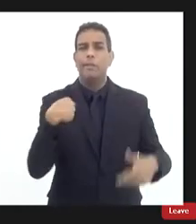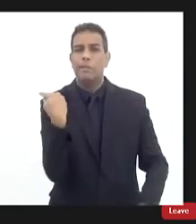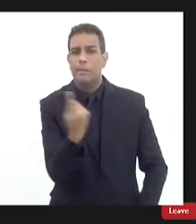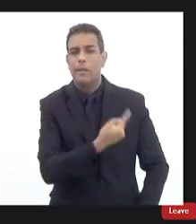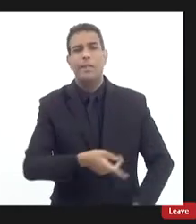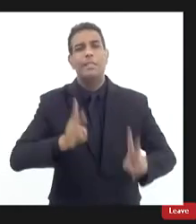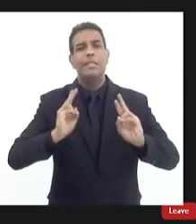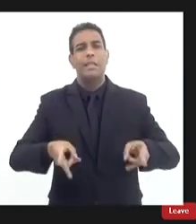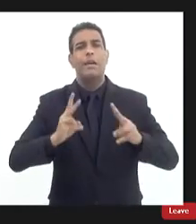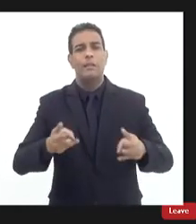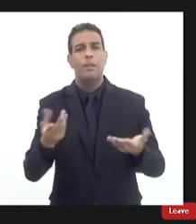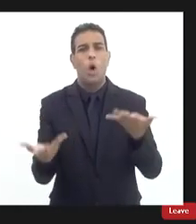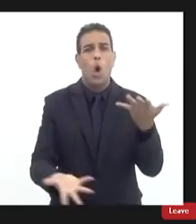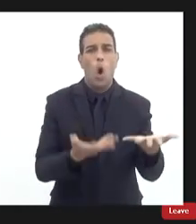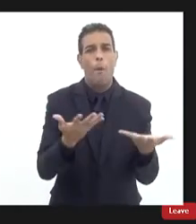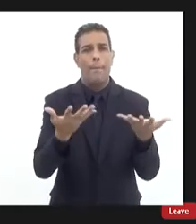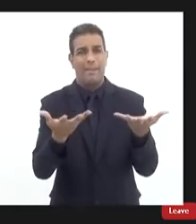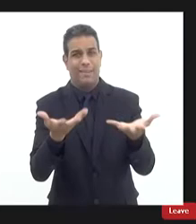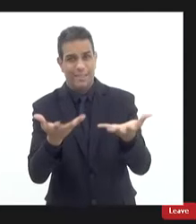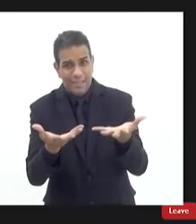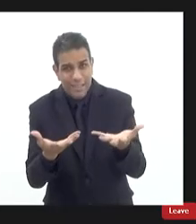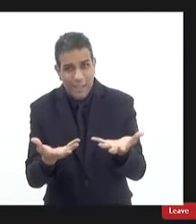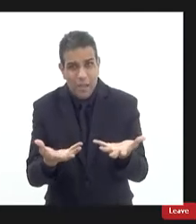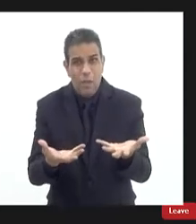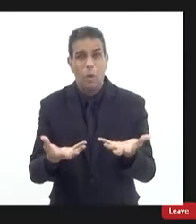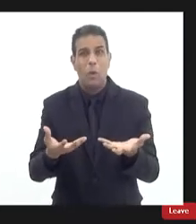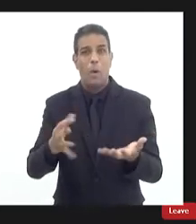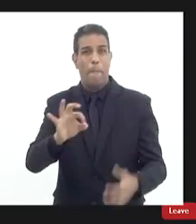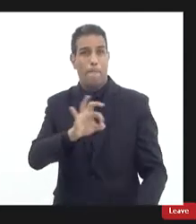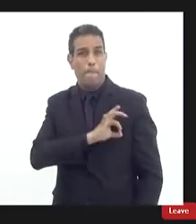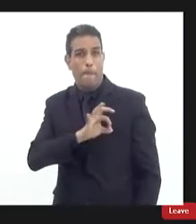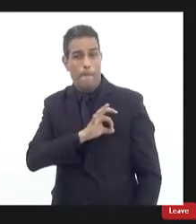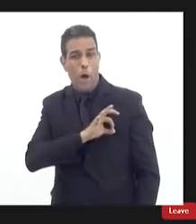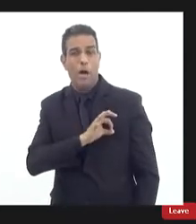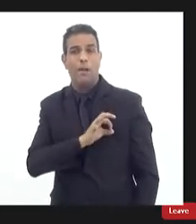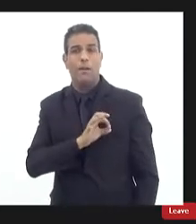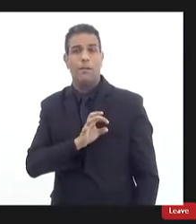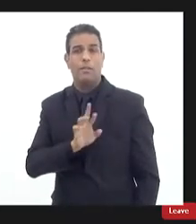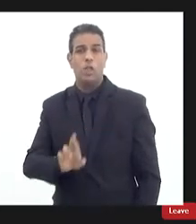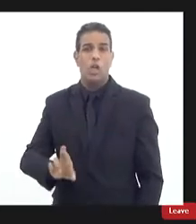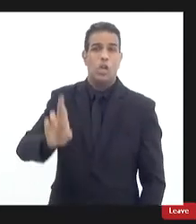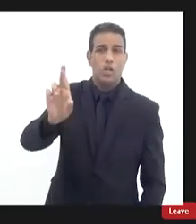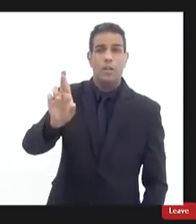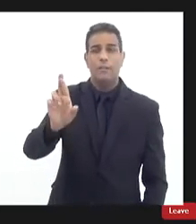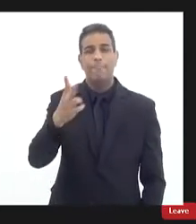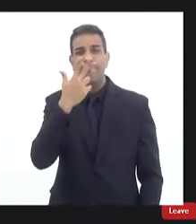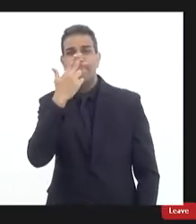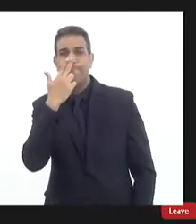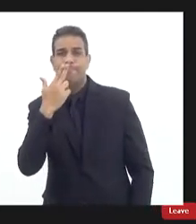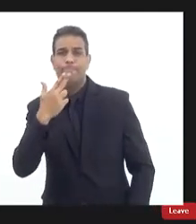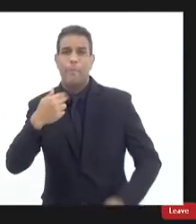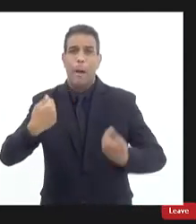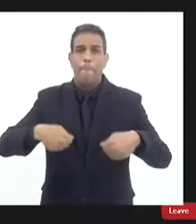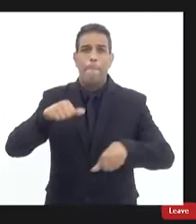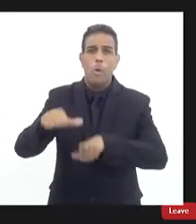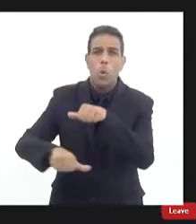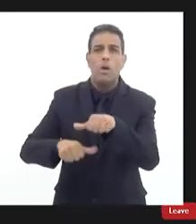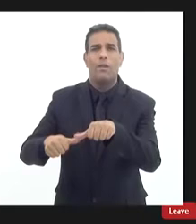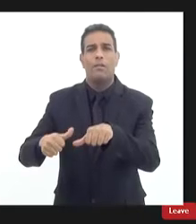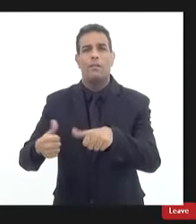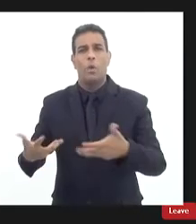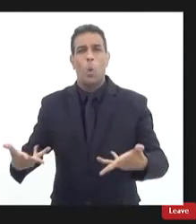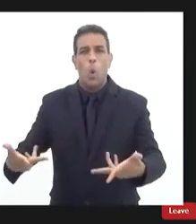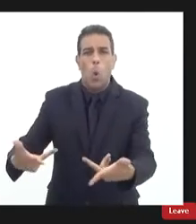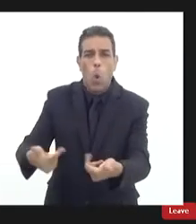luta constante a gente nunca está satisfeito nós mesmos das instituições policiais nunca estamos satisfeitos com nossas próprias índices a está sempre